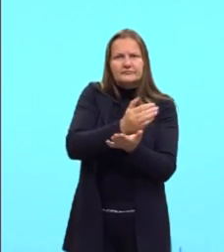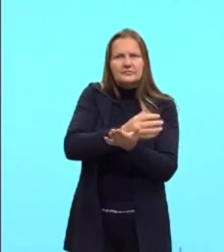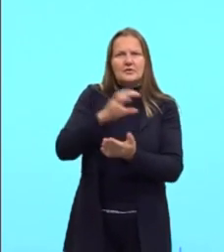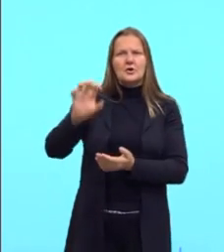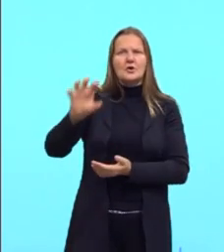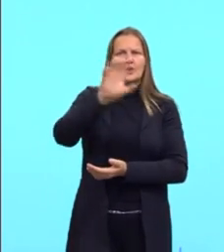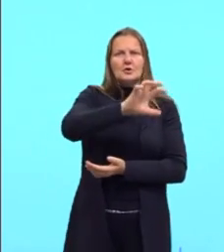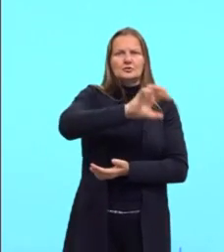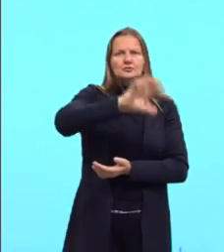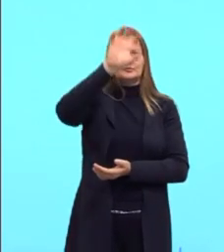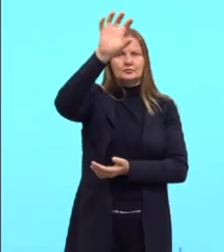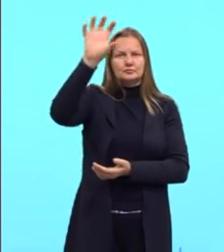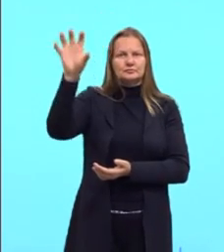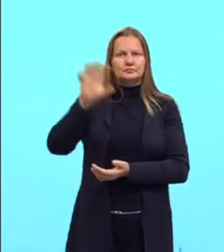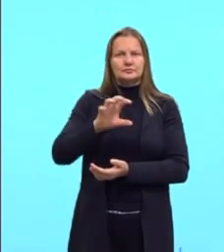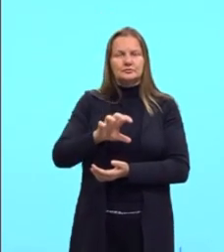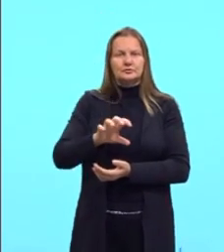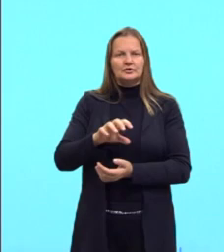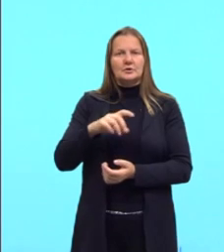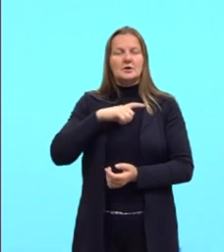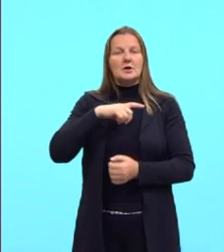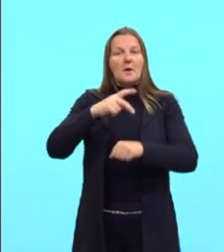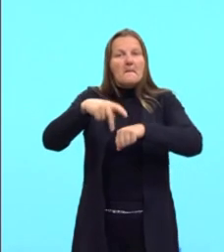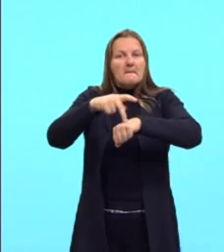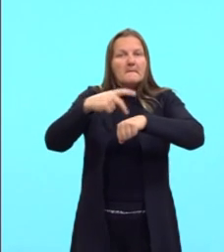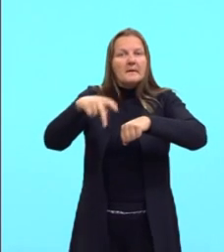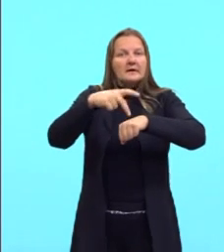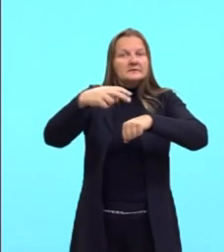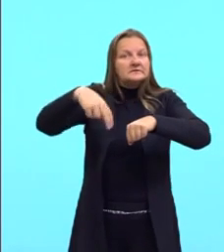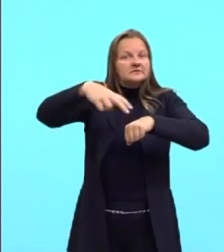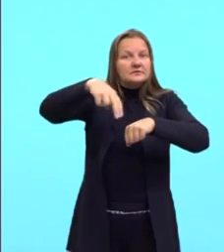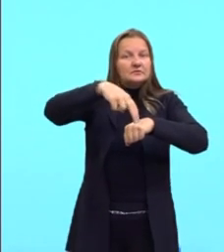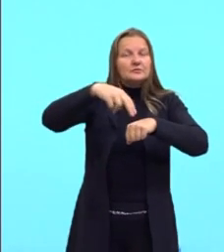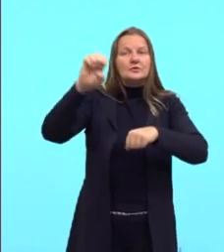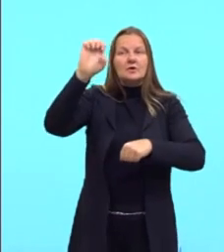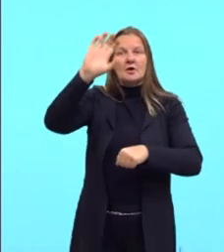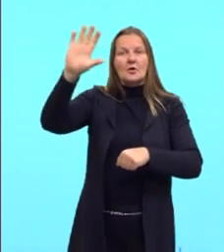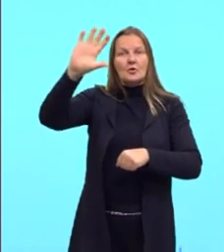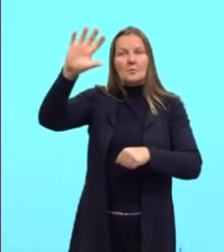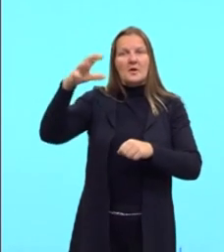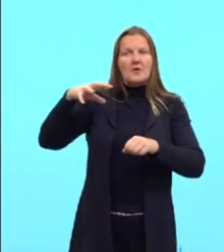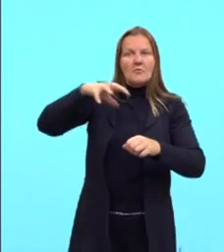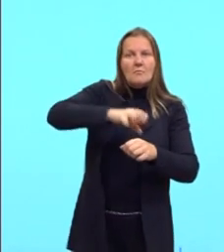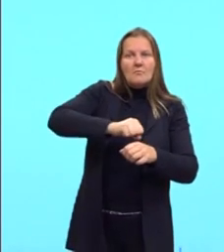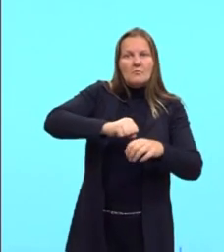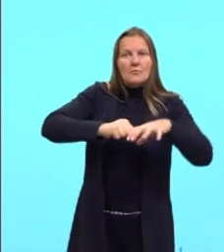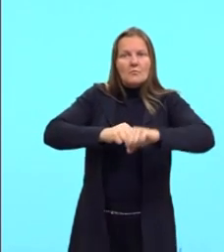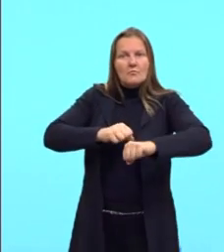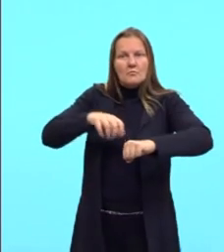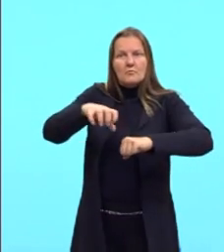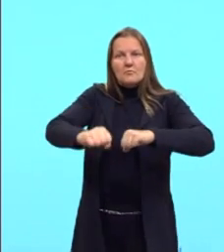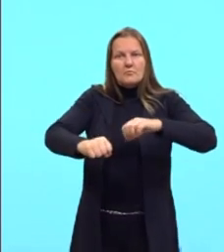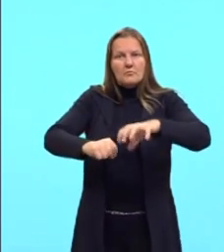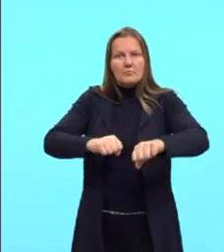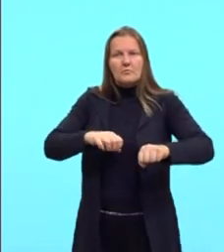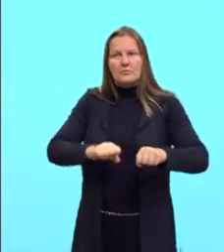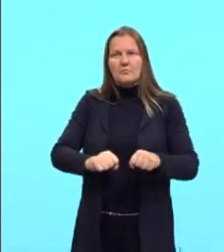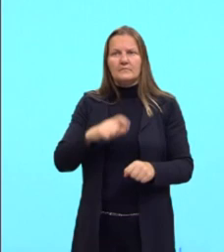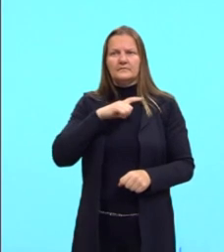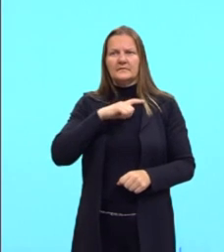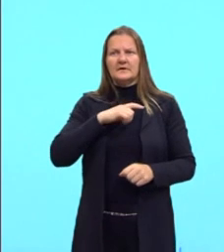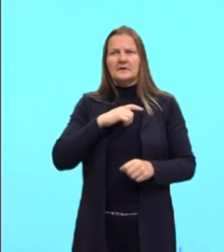regiões da África que cada uma dessas nações europeias acabaram tendo domínio, né, então, temos